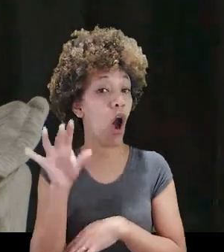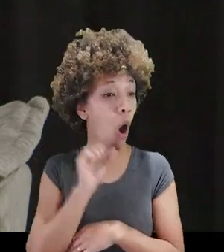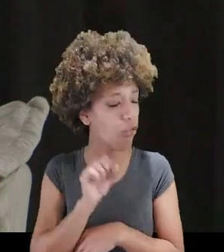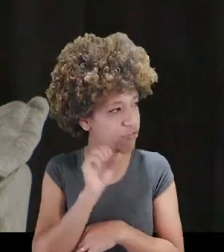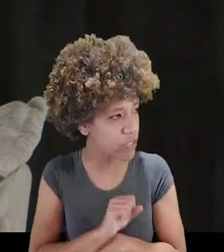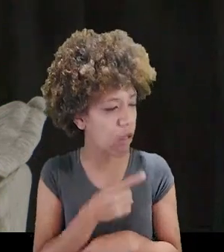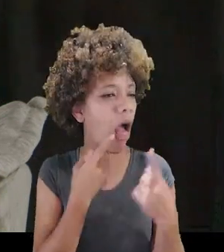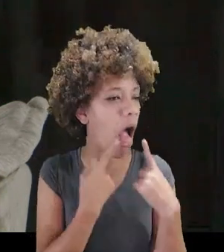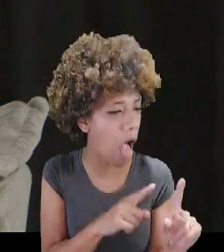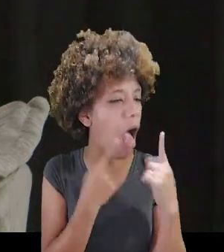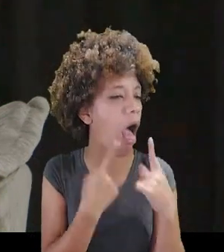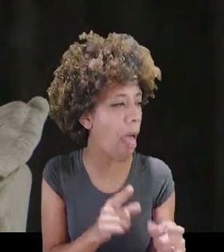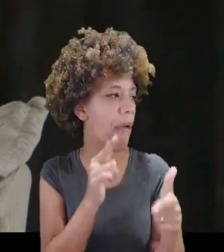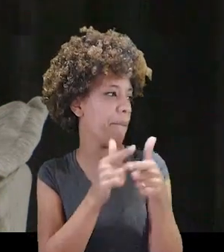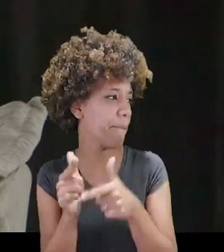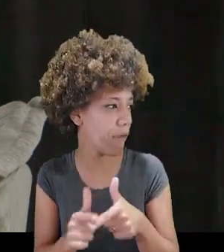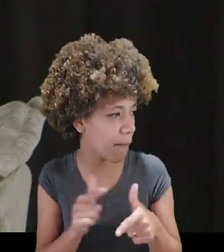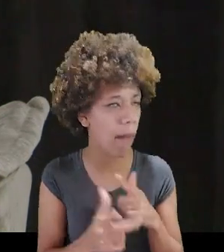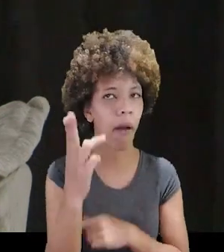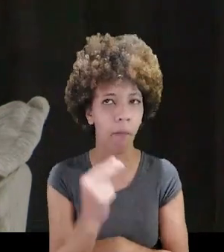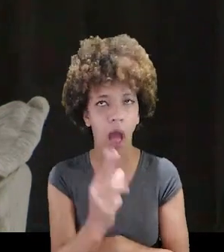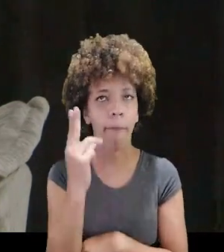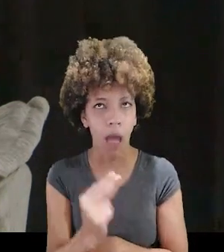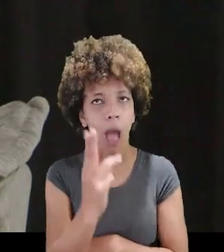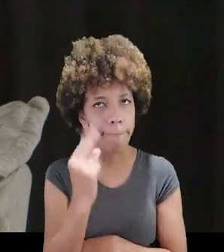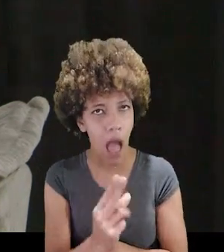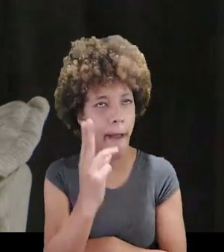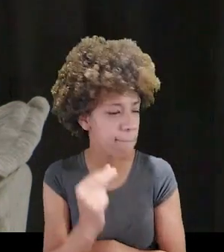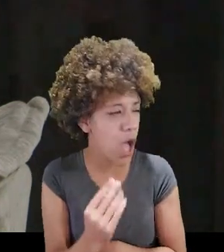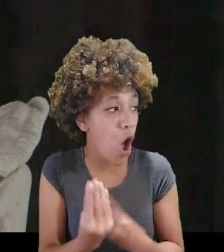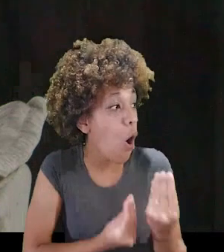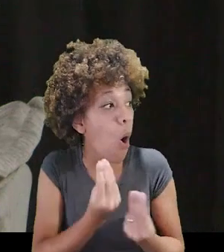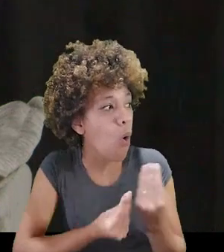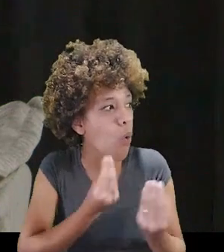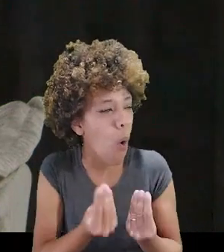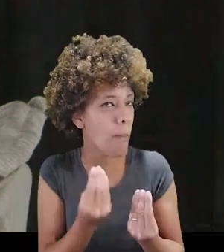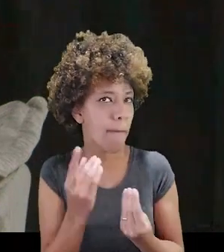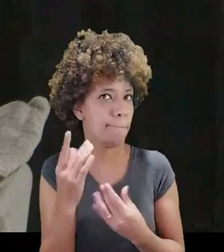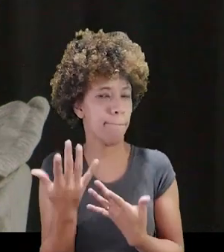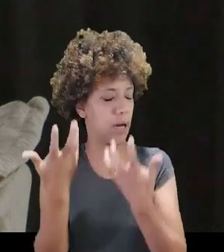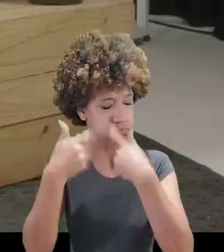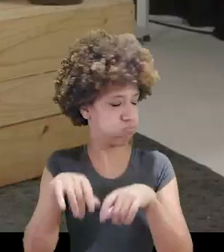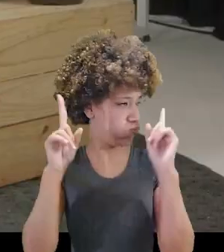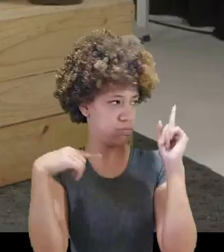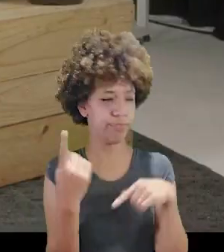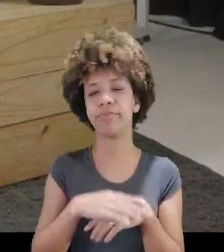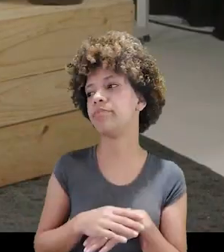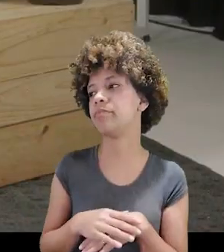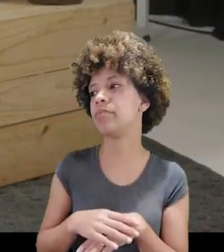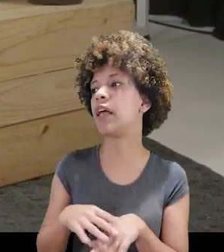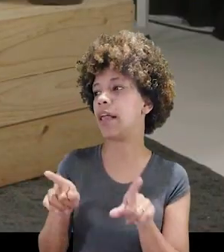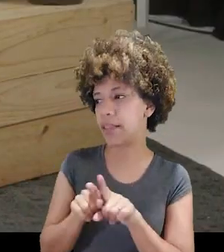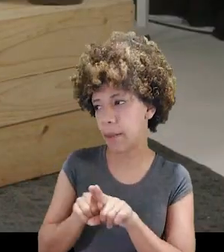reclamações, problemas, situações. Como você faz para não pirar? Faço